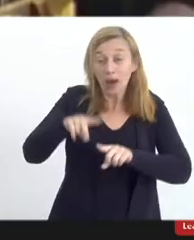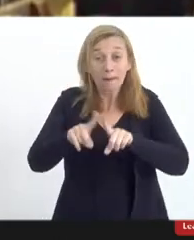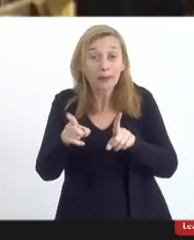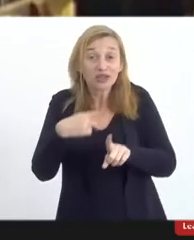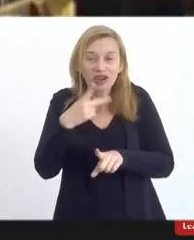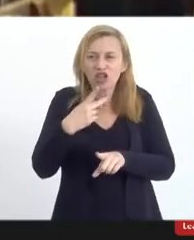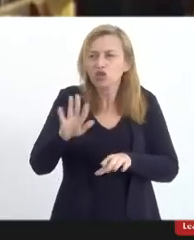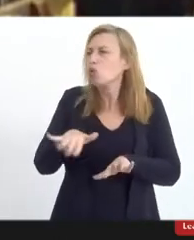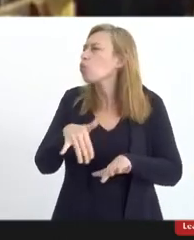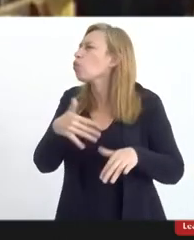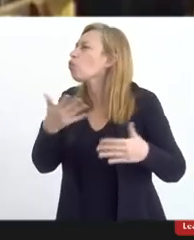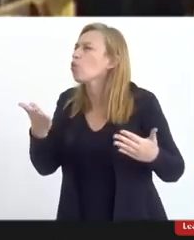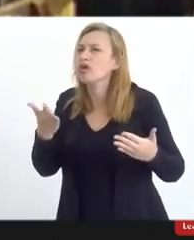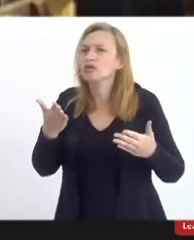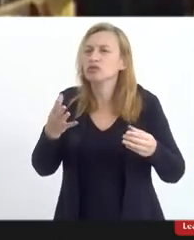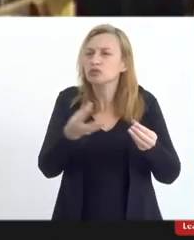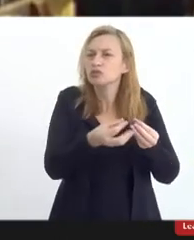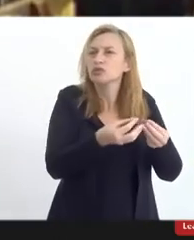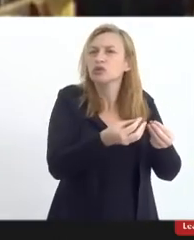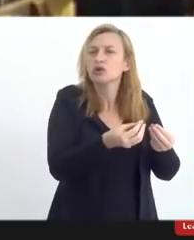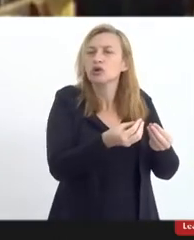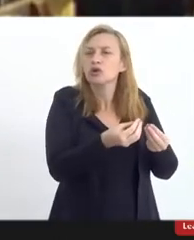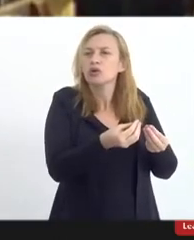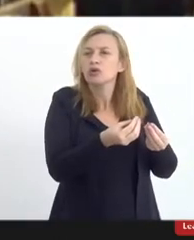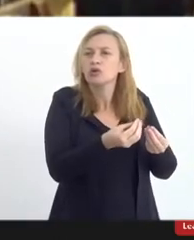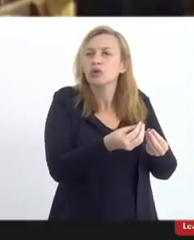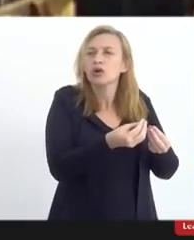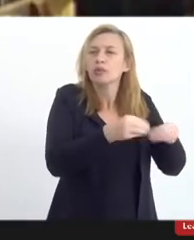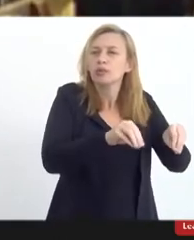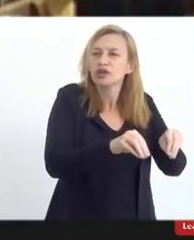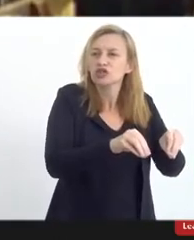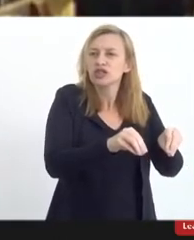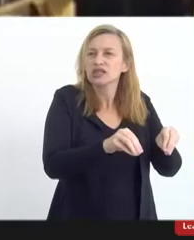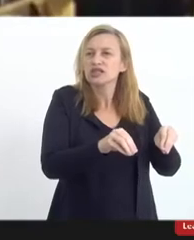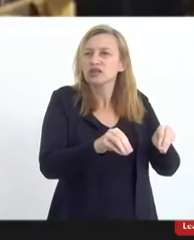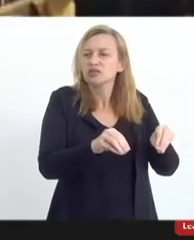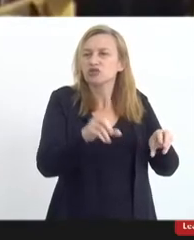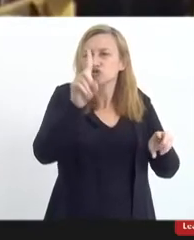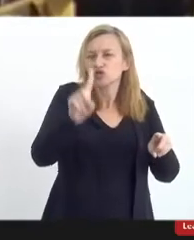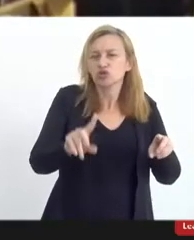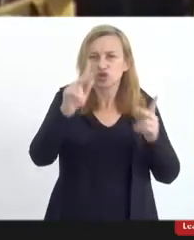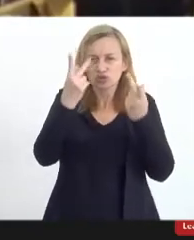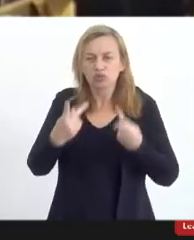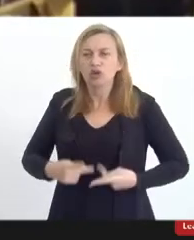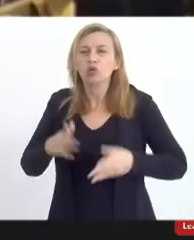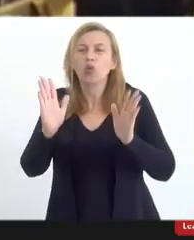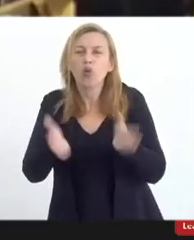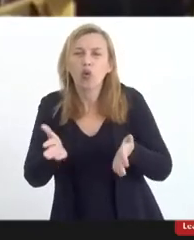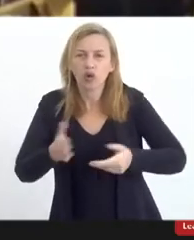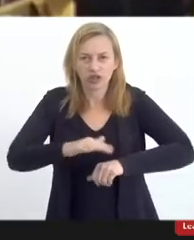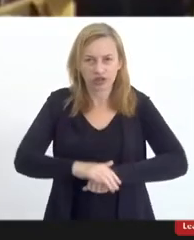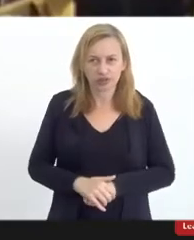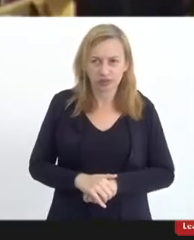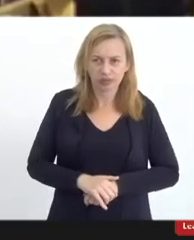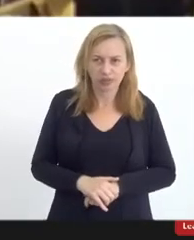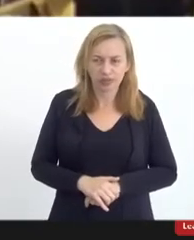dizendo quais são as violações dos direitos humanos hoje. Então nós trabalhamos esse